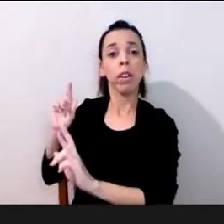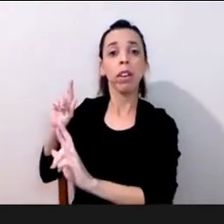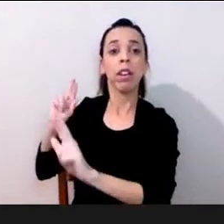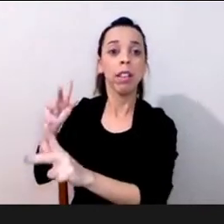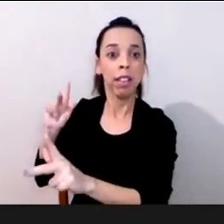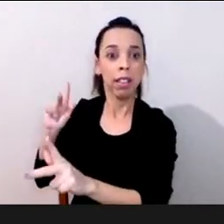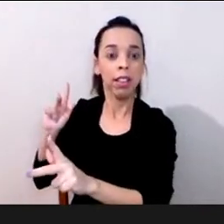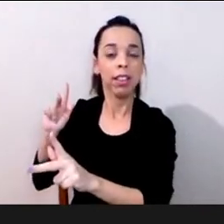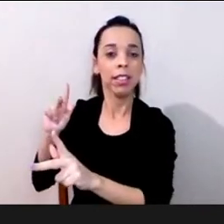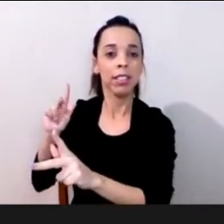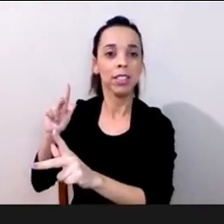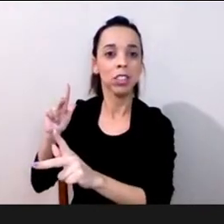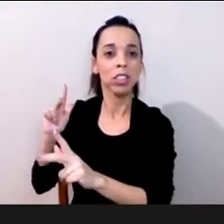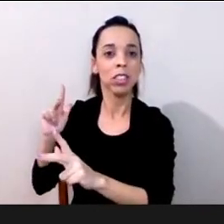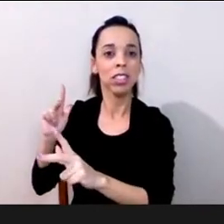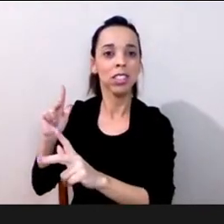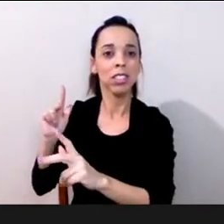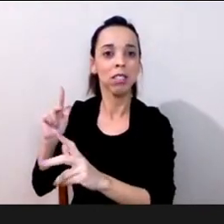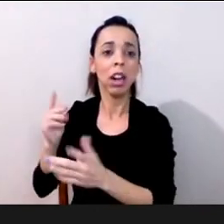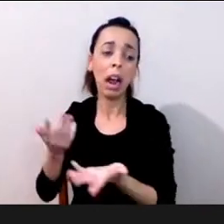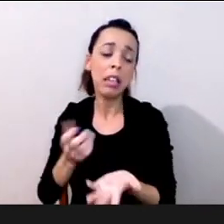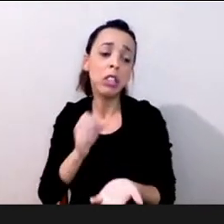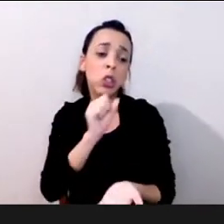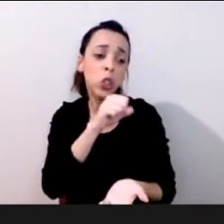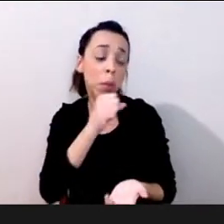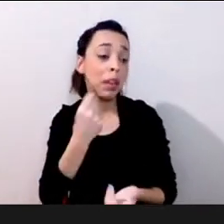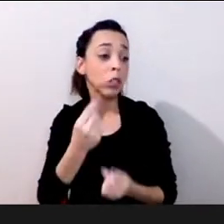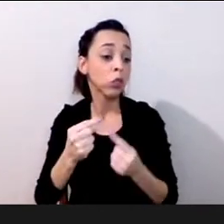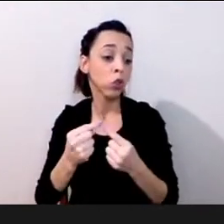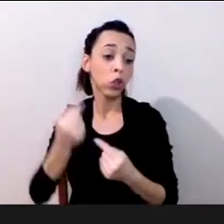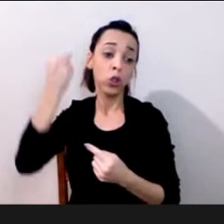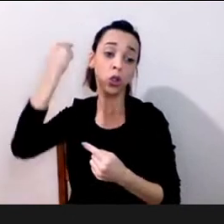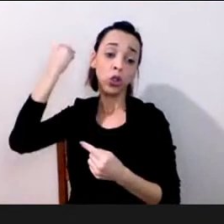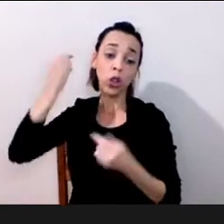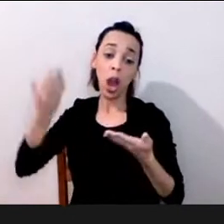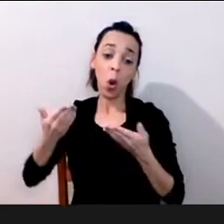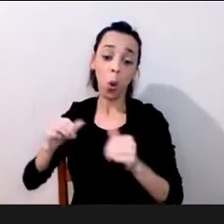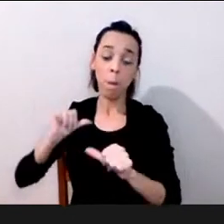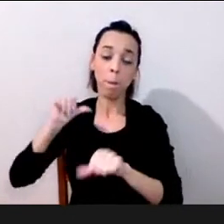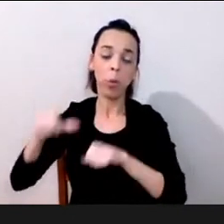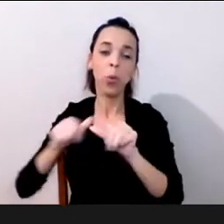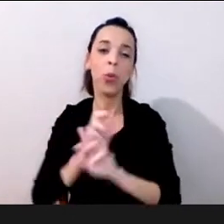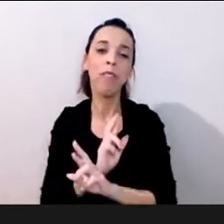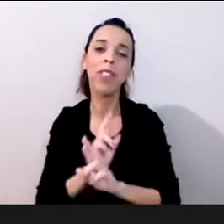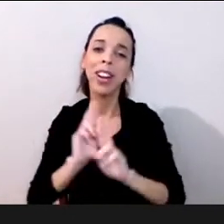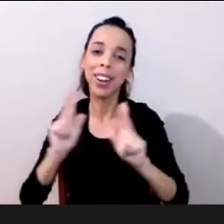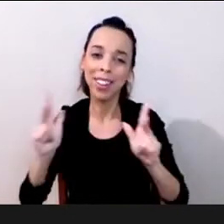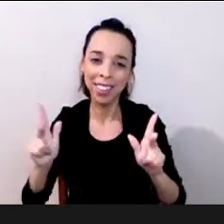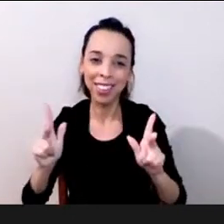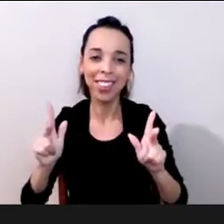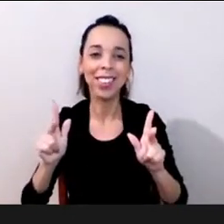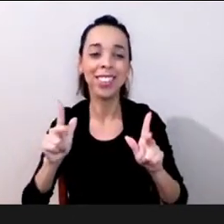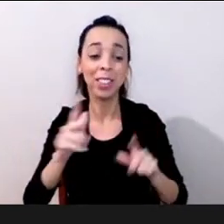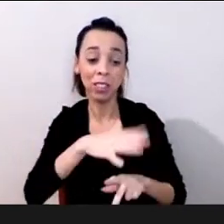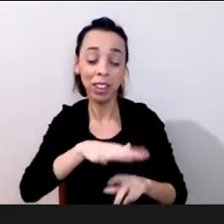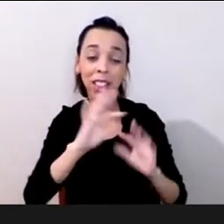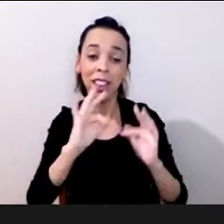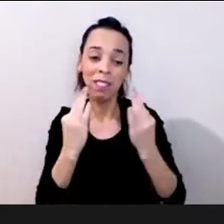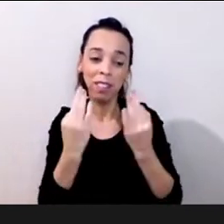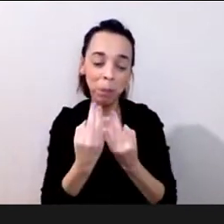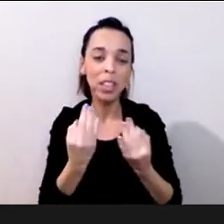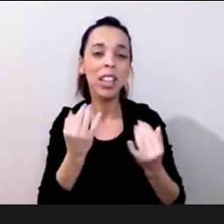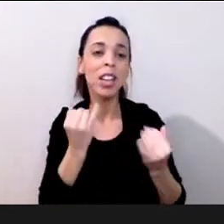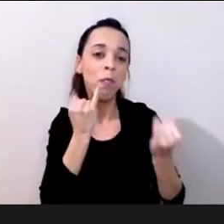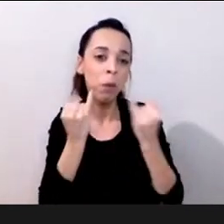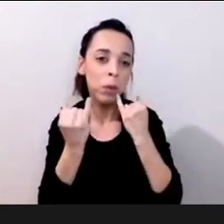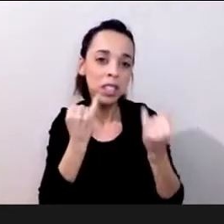pois não porque o seu tempo já passou está lá atrás agora o tempo é outro é outro e portanto o que era mentira